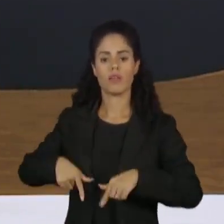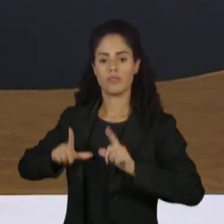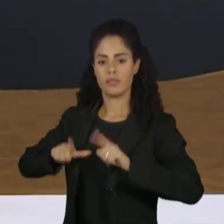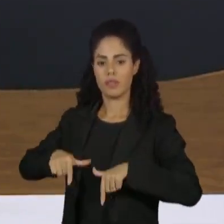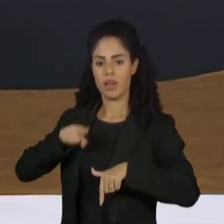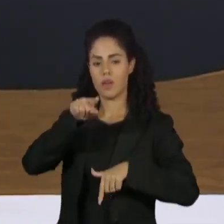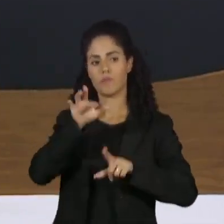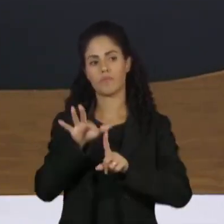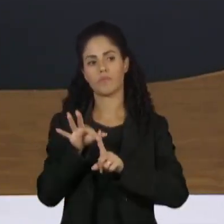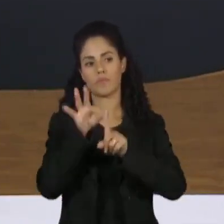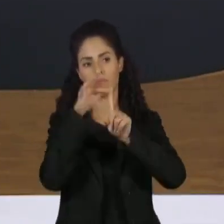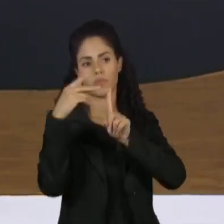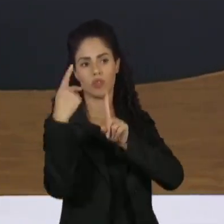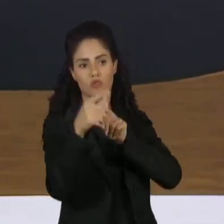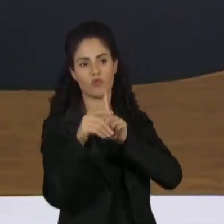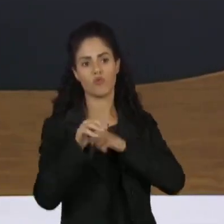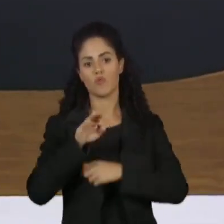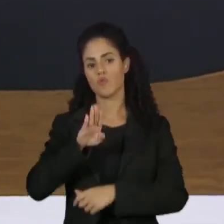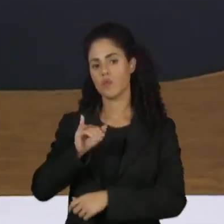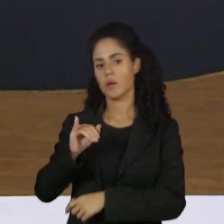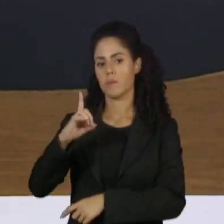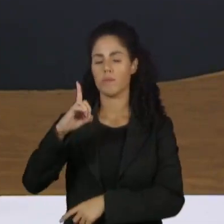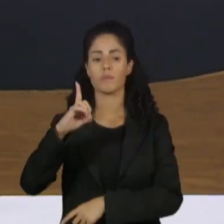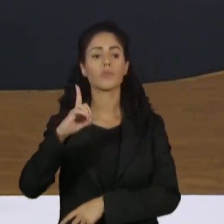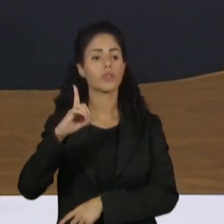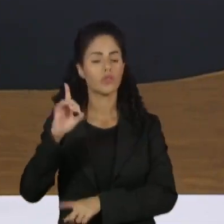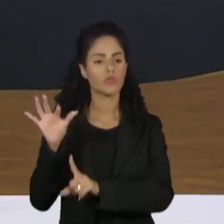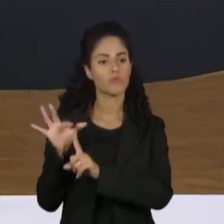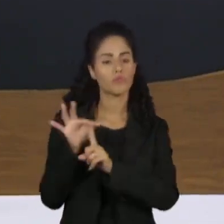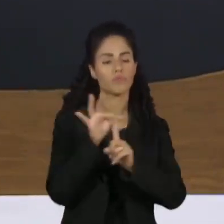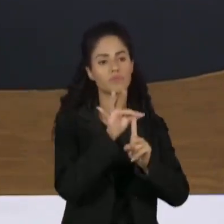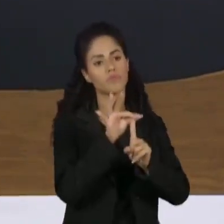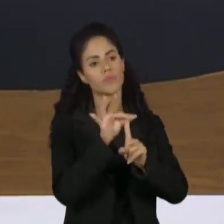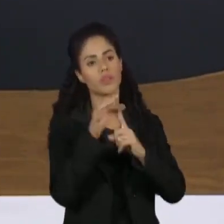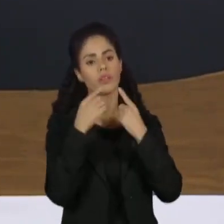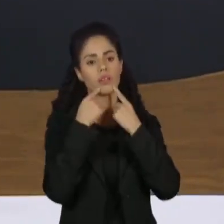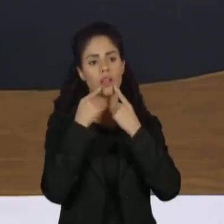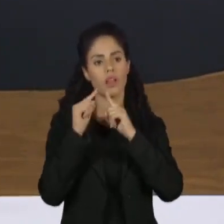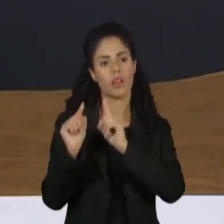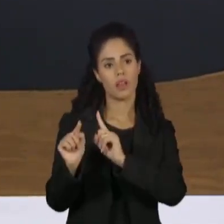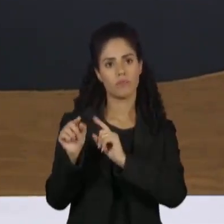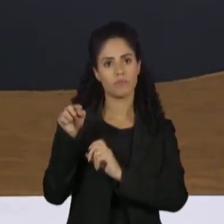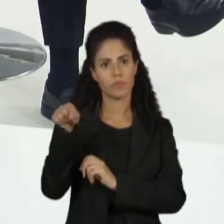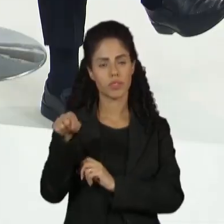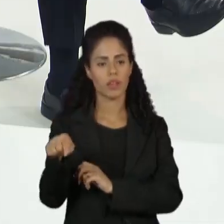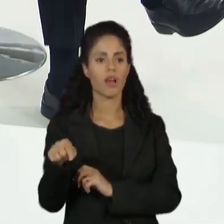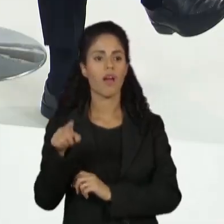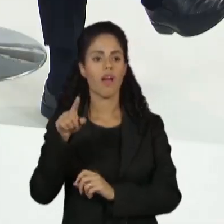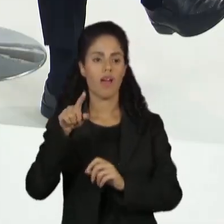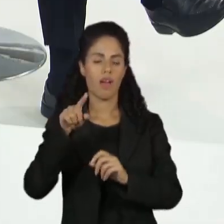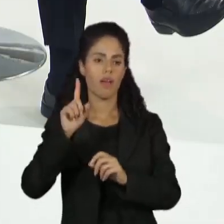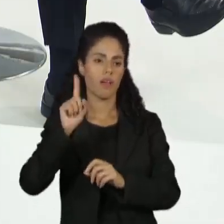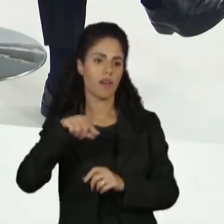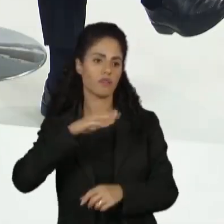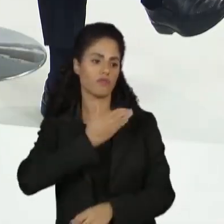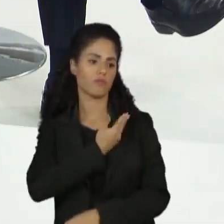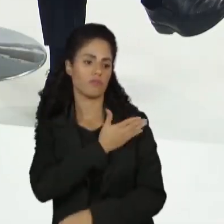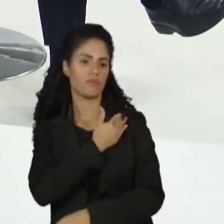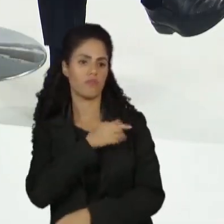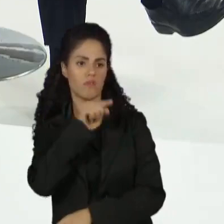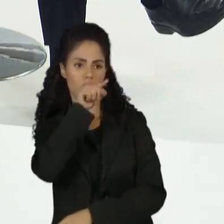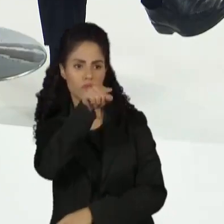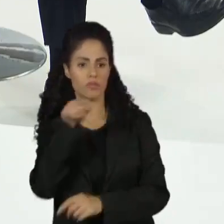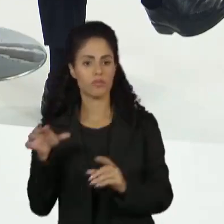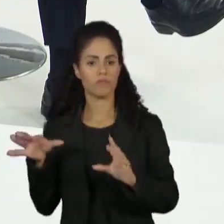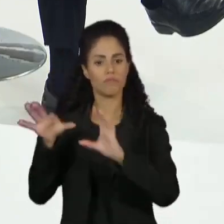indicação para o BID, o economista Paulo Longueira Batista chegou a fazer uma crítica que foi considerada antissemita, dizendo que o senhor era